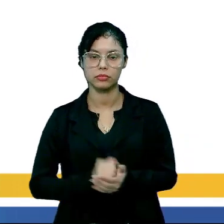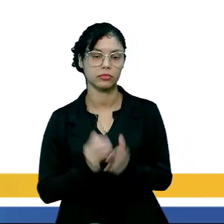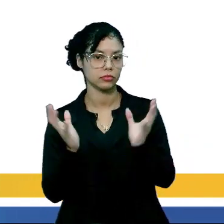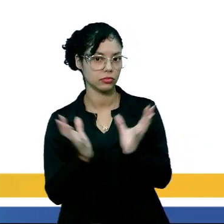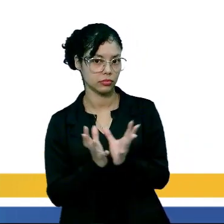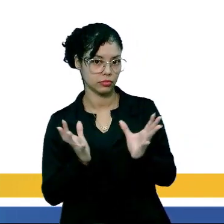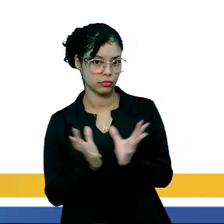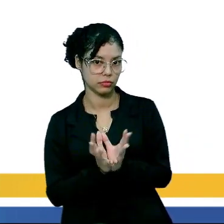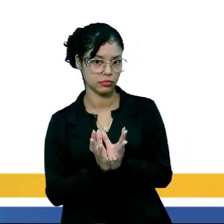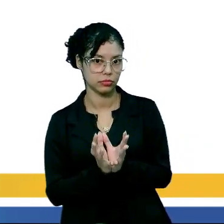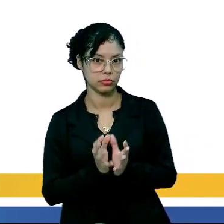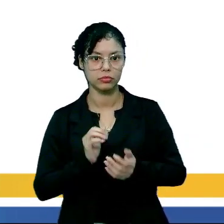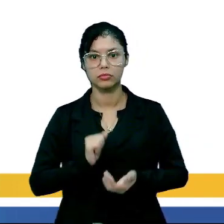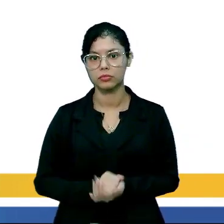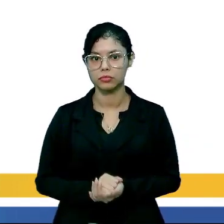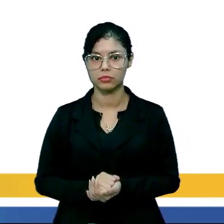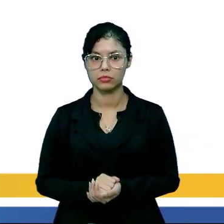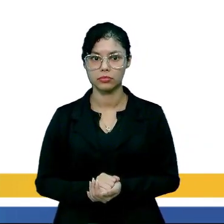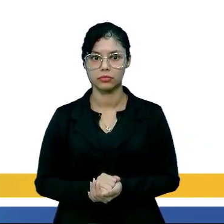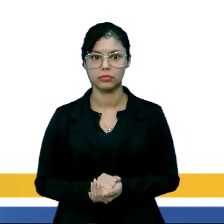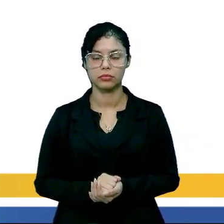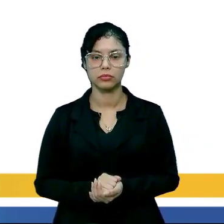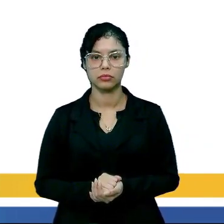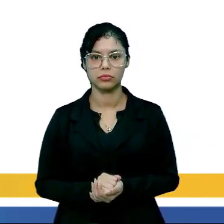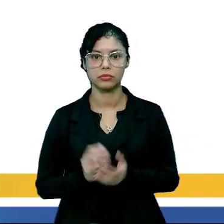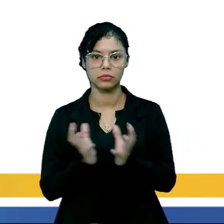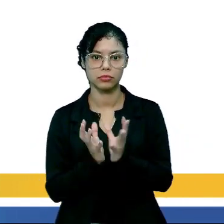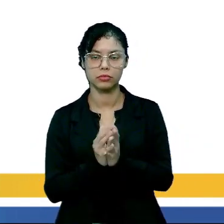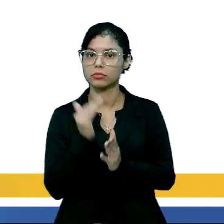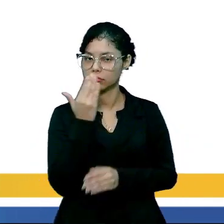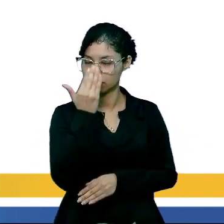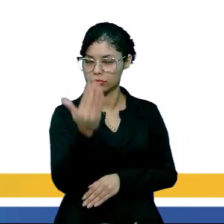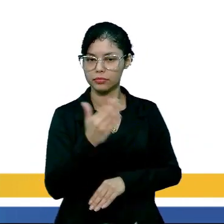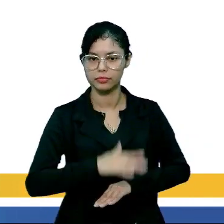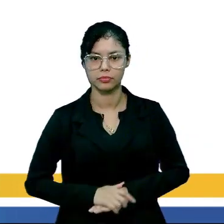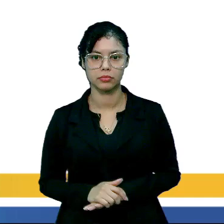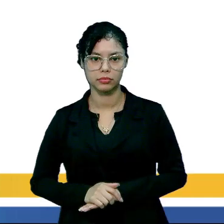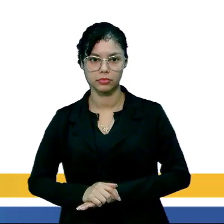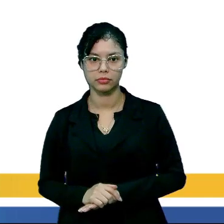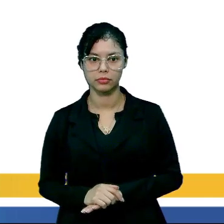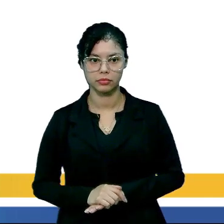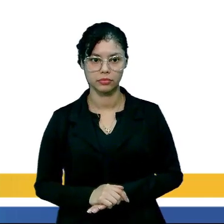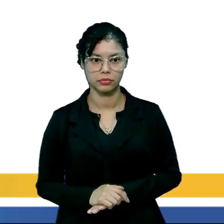Agora, consideramos os conjuntos a seguir.